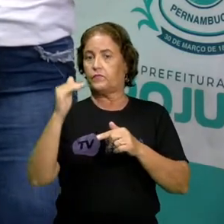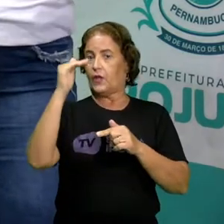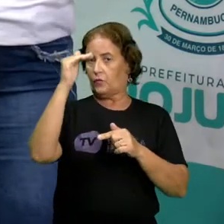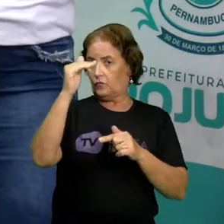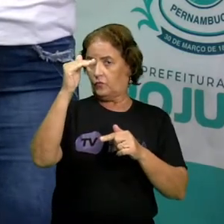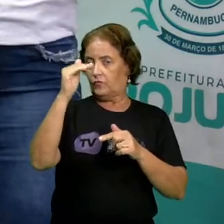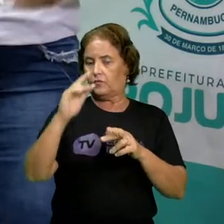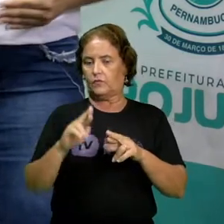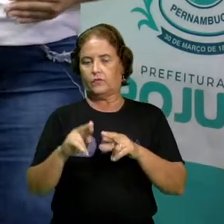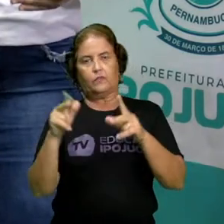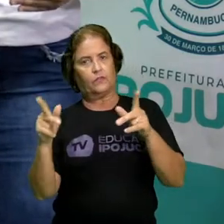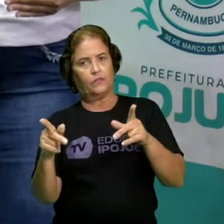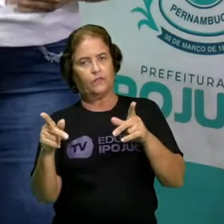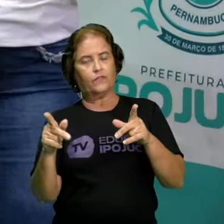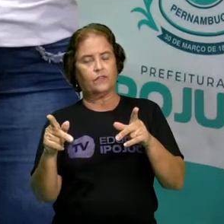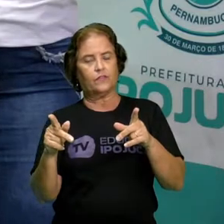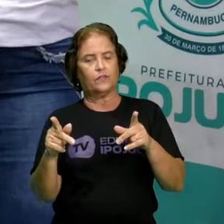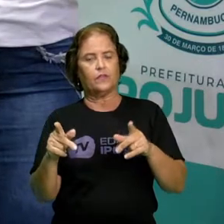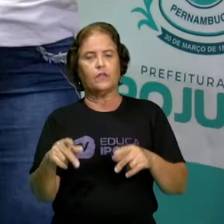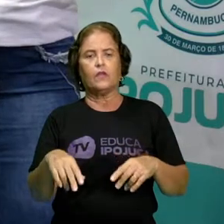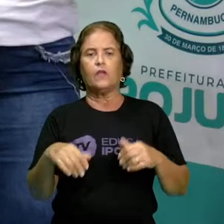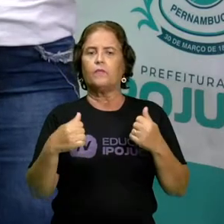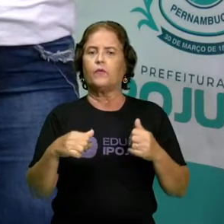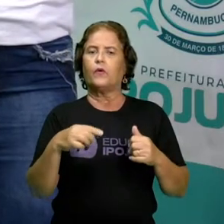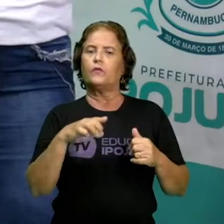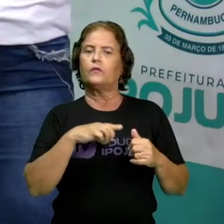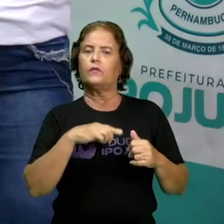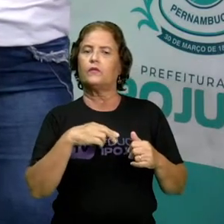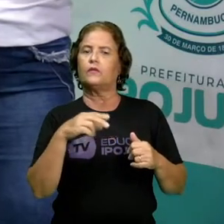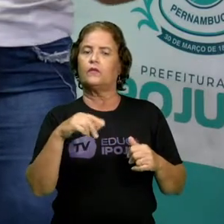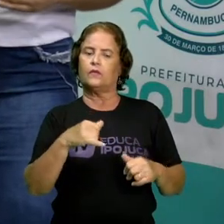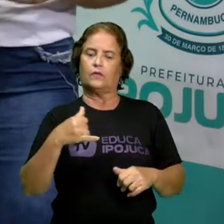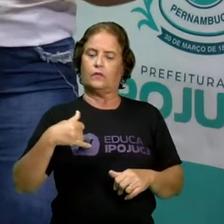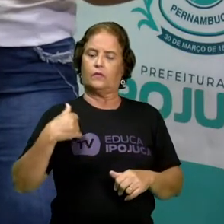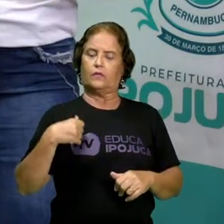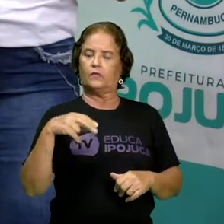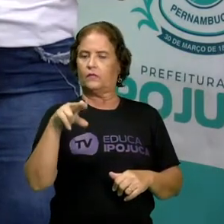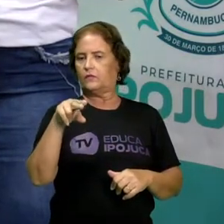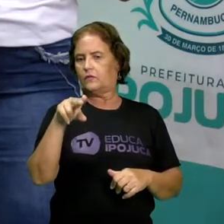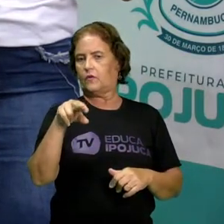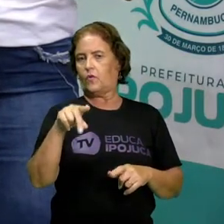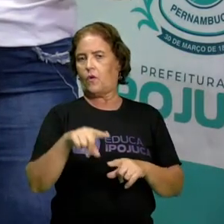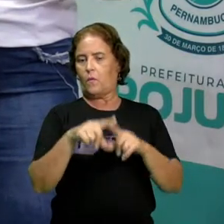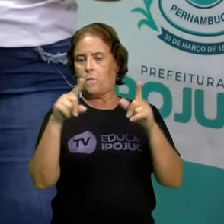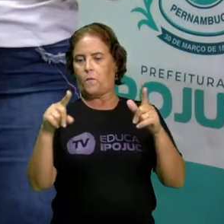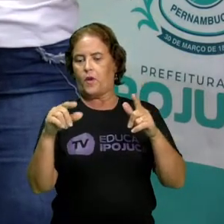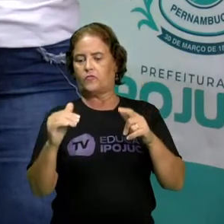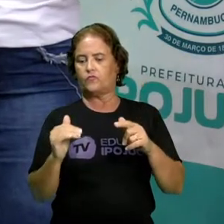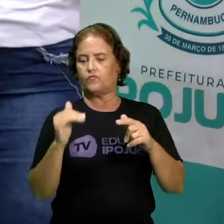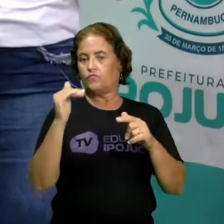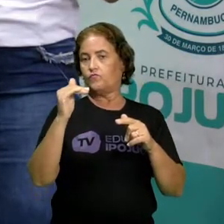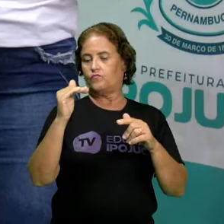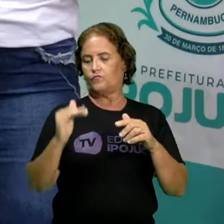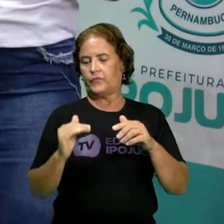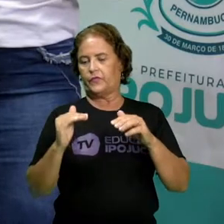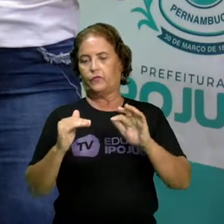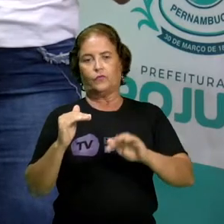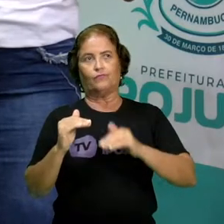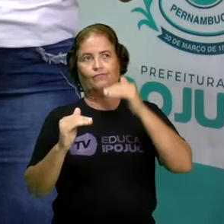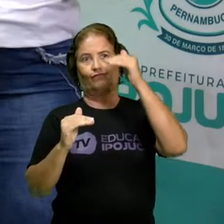Às vezes, uma criança tem a mesma idade, mas um é maior do que o outro. Então, são características que